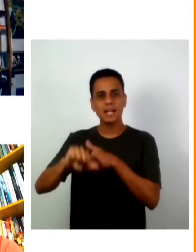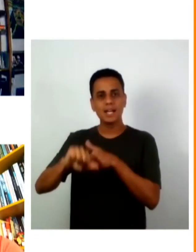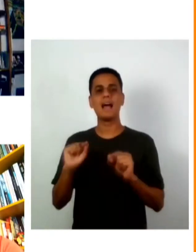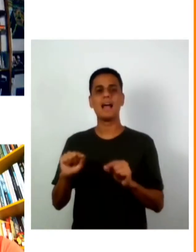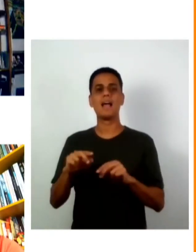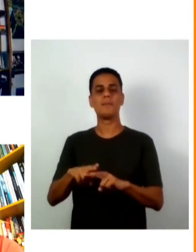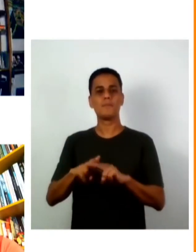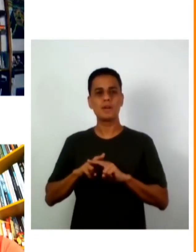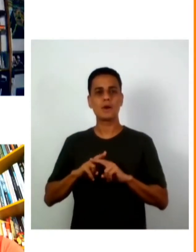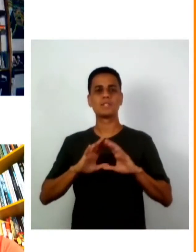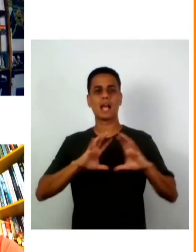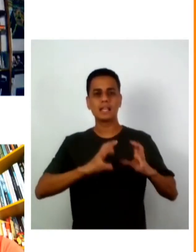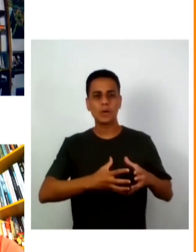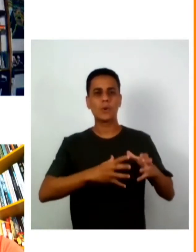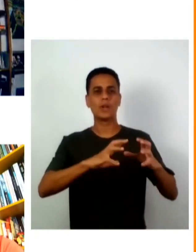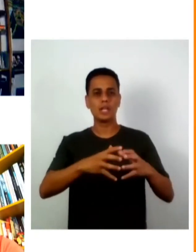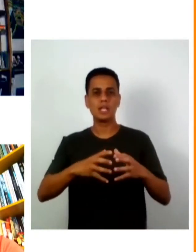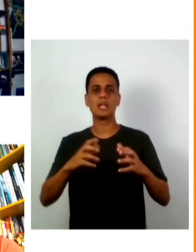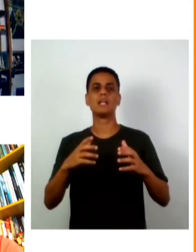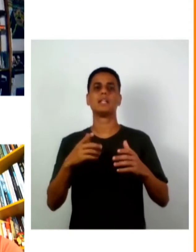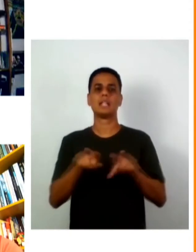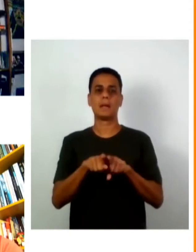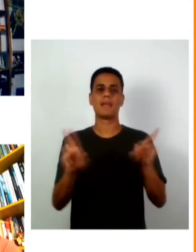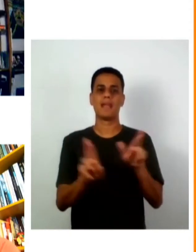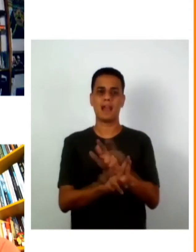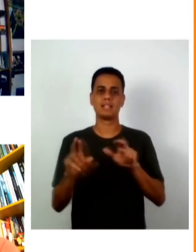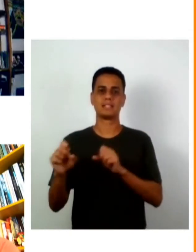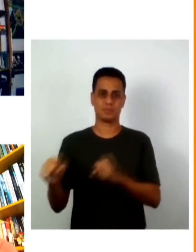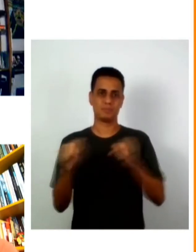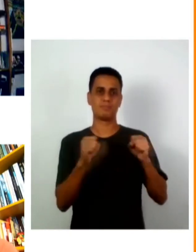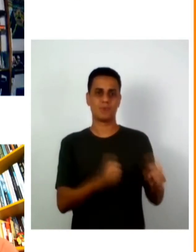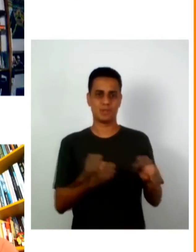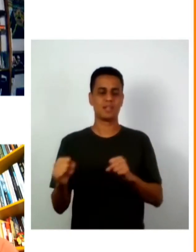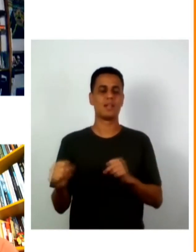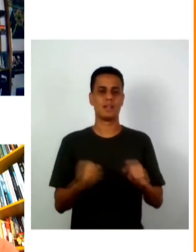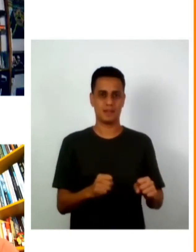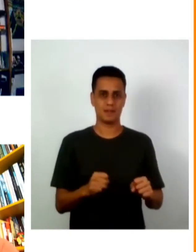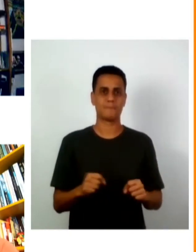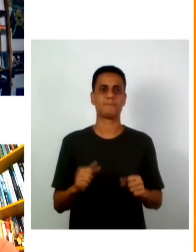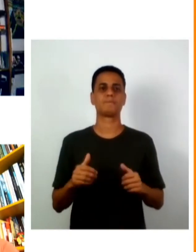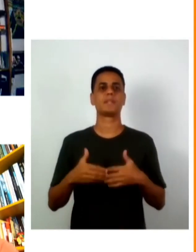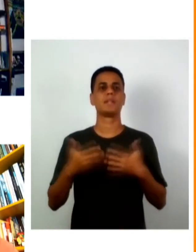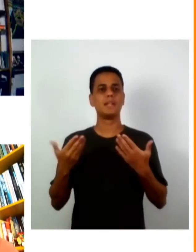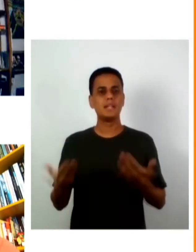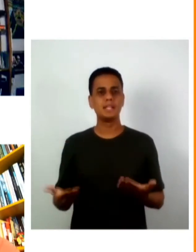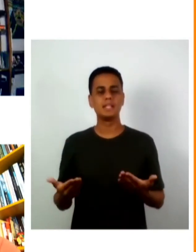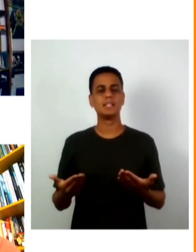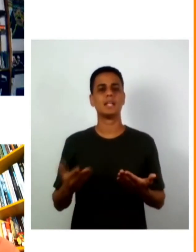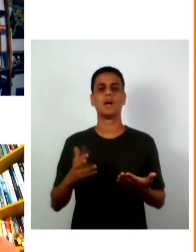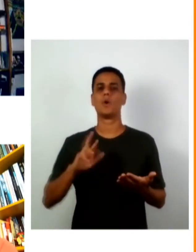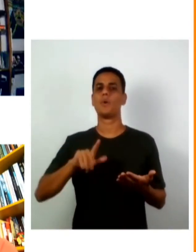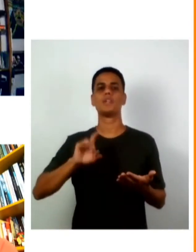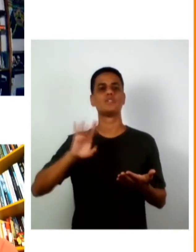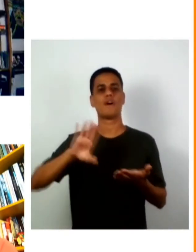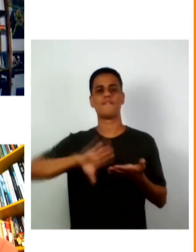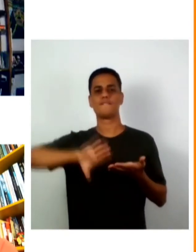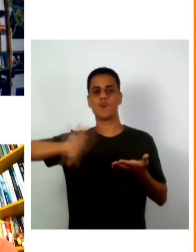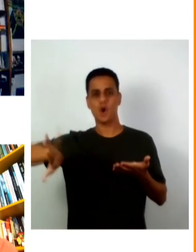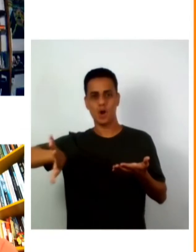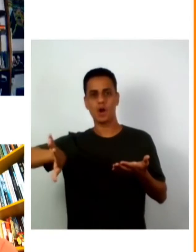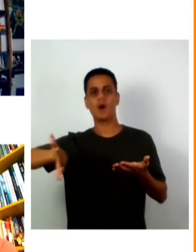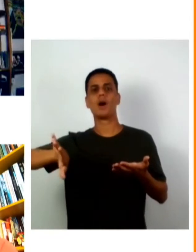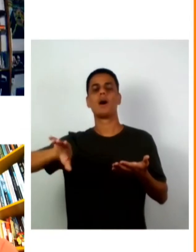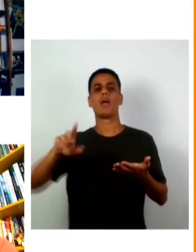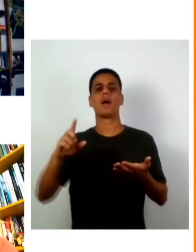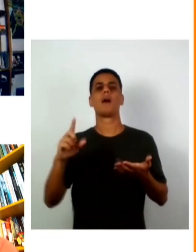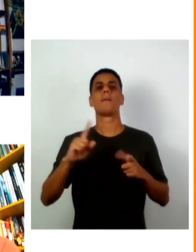mas a maioria é pelo exercício do poder não é verdade então não é somente de fora